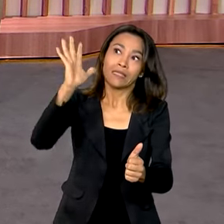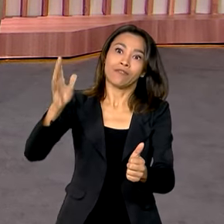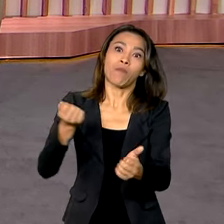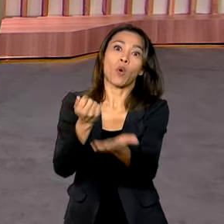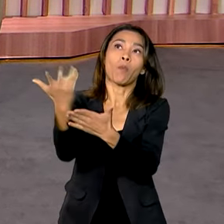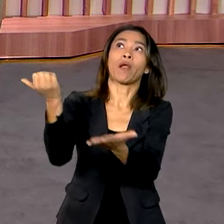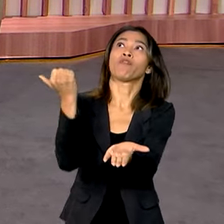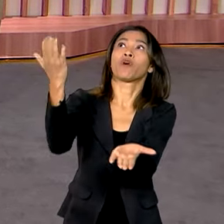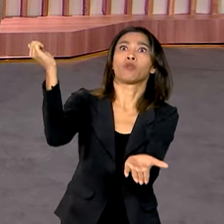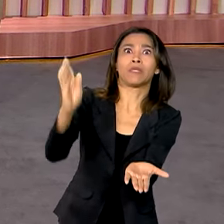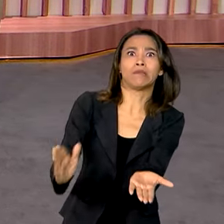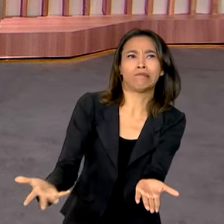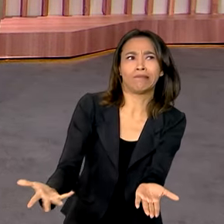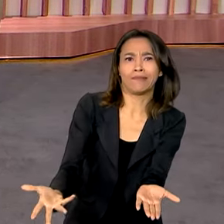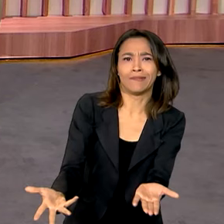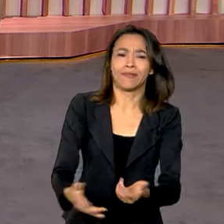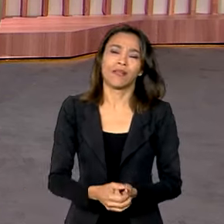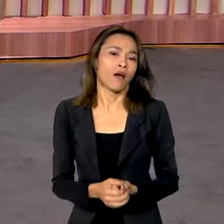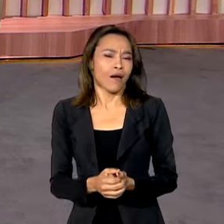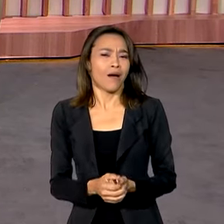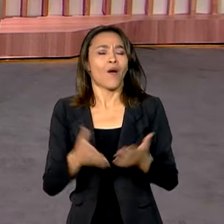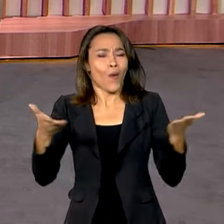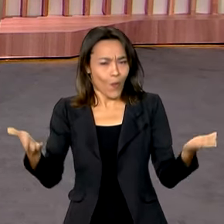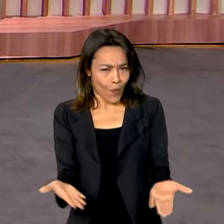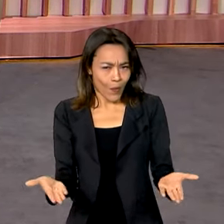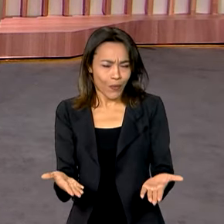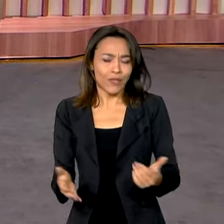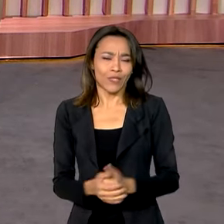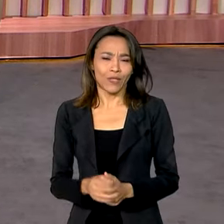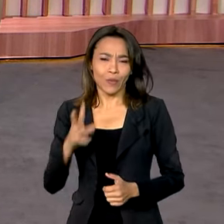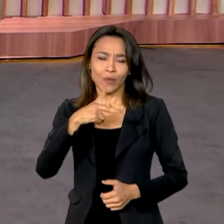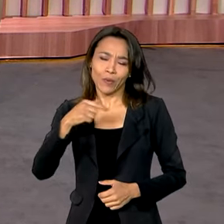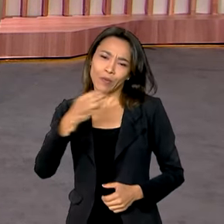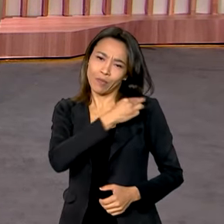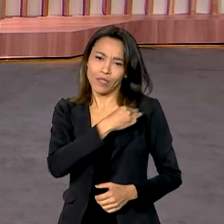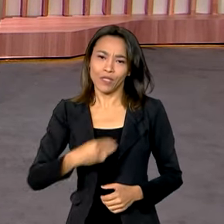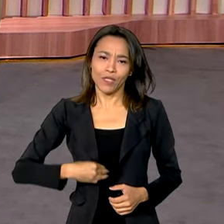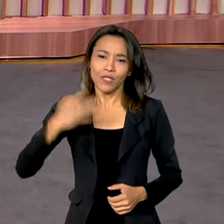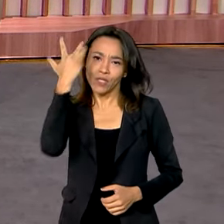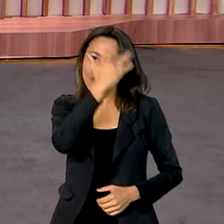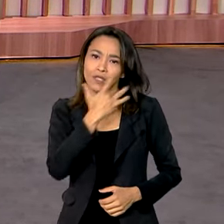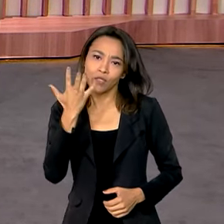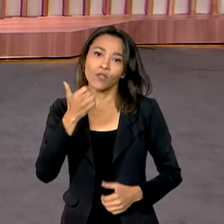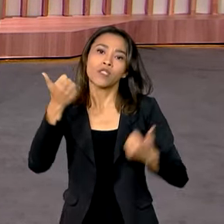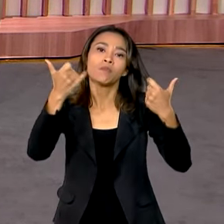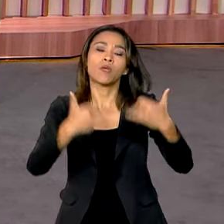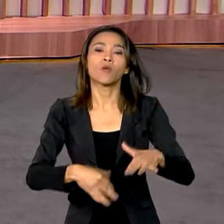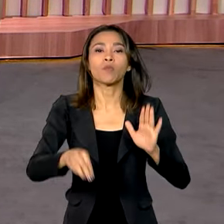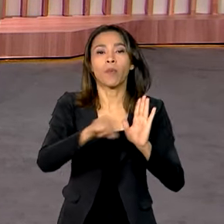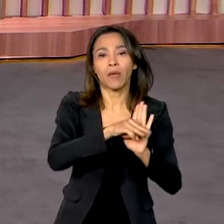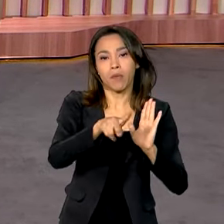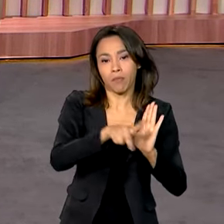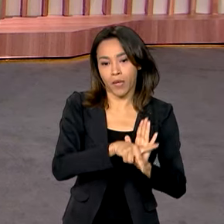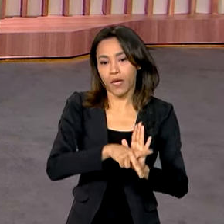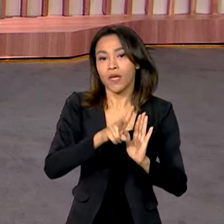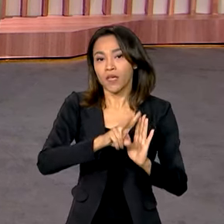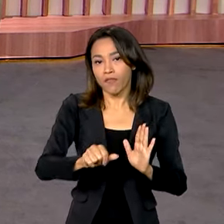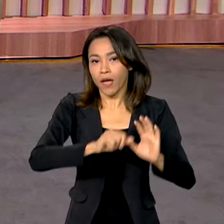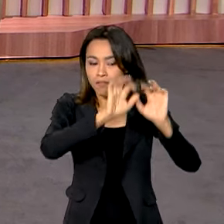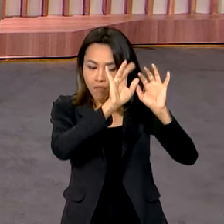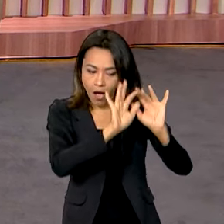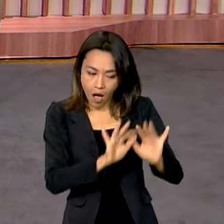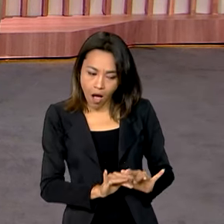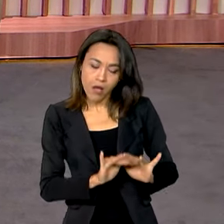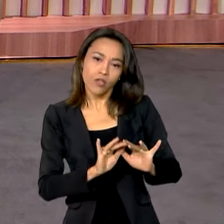aí hoje, o ministro Fernando Haddad falou, ontem o ministro Fávaro também falou de uma medida provisória que vai ser editada com esse assunto